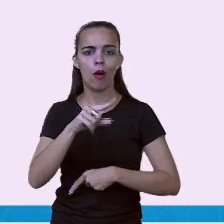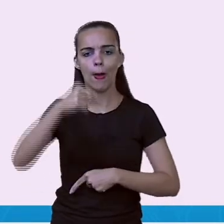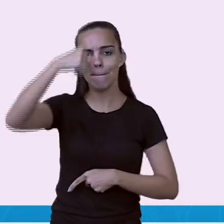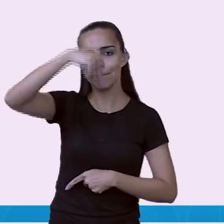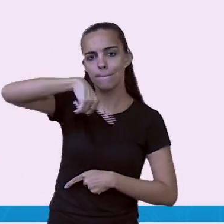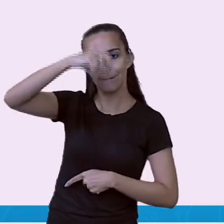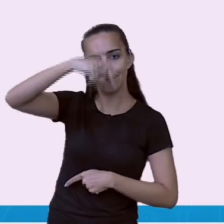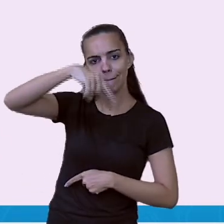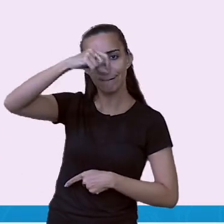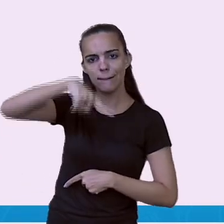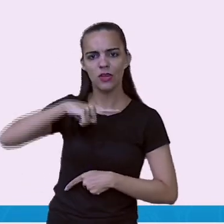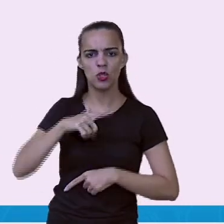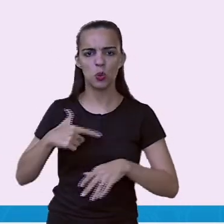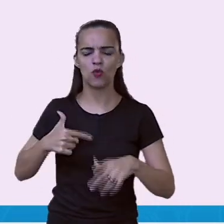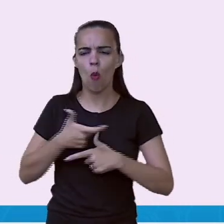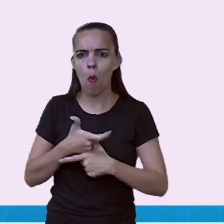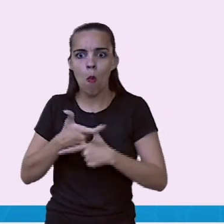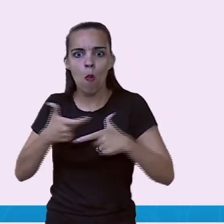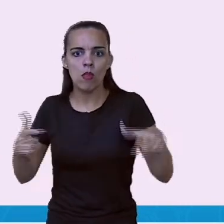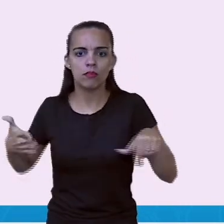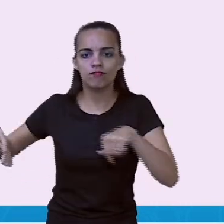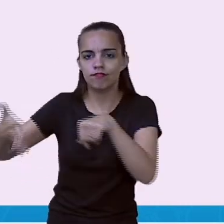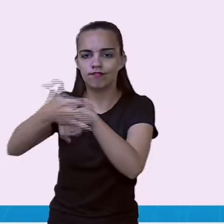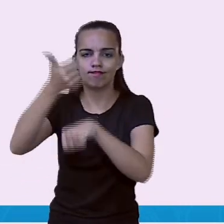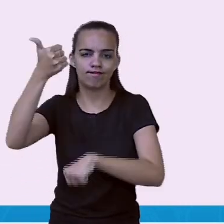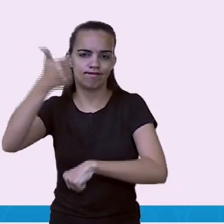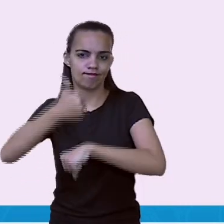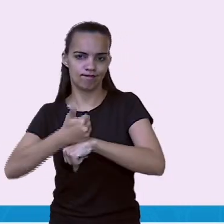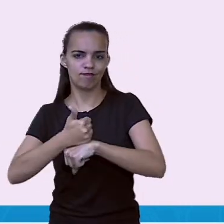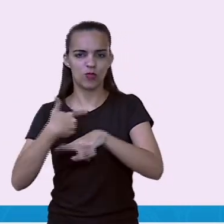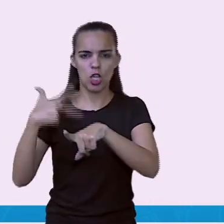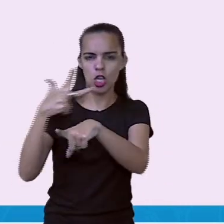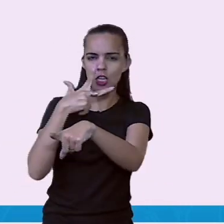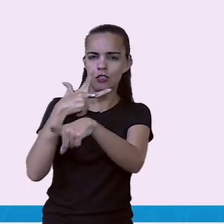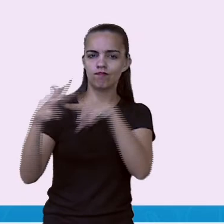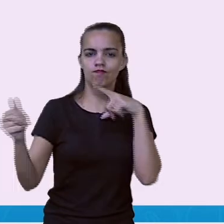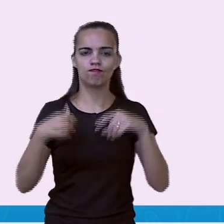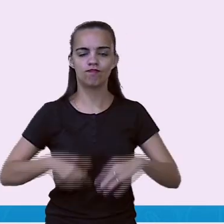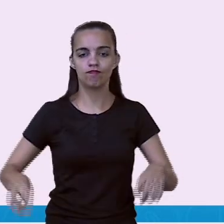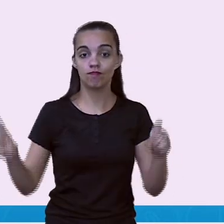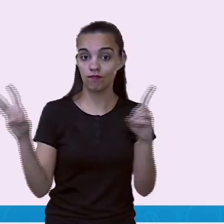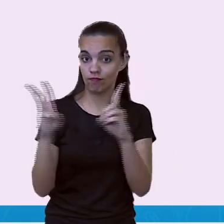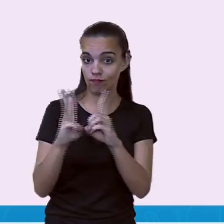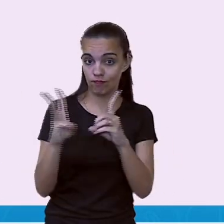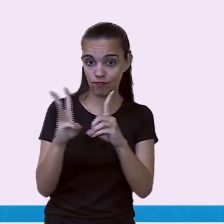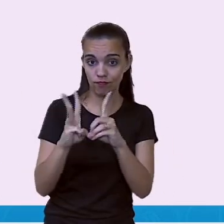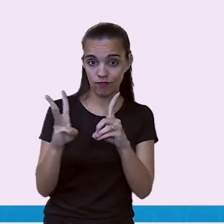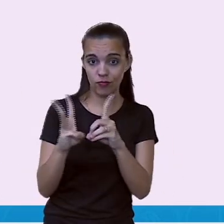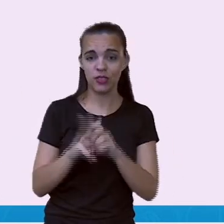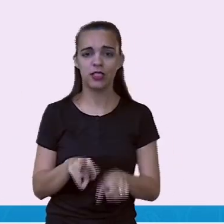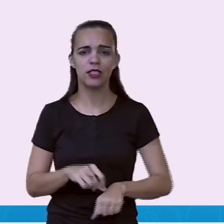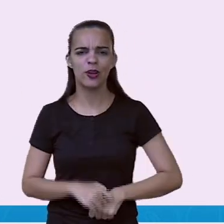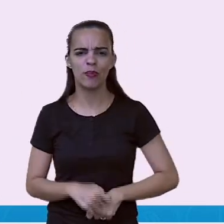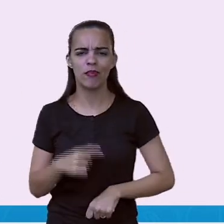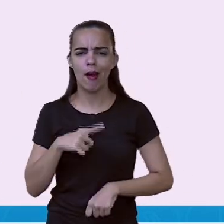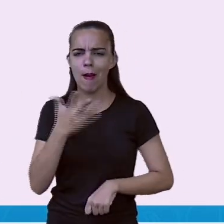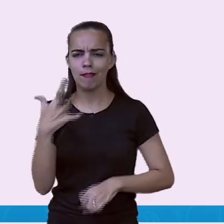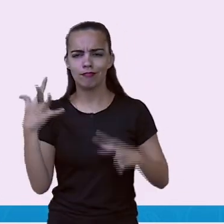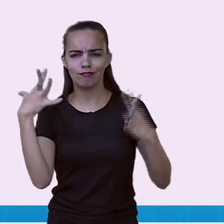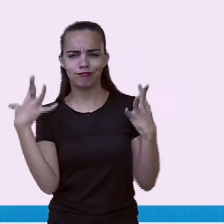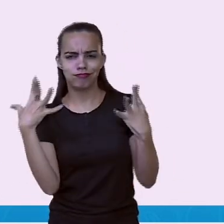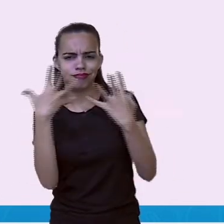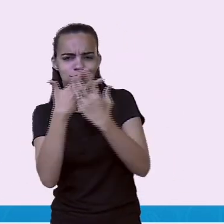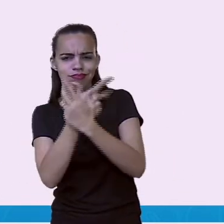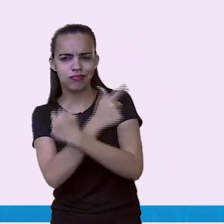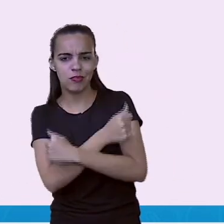A vitória foi de 3x1 em uma atraente partida. Dessa vez, a Argentina conseguiu